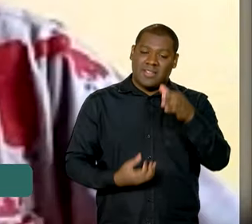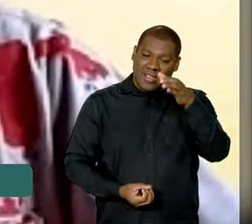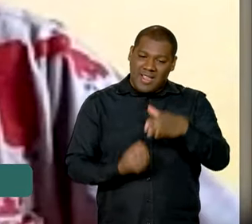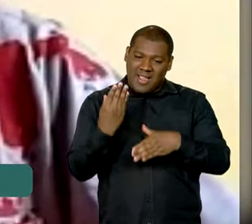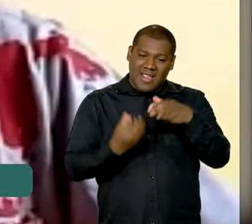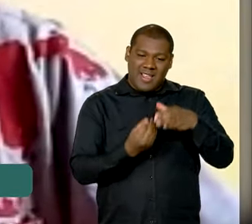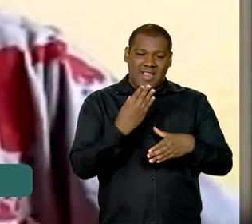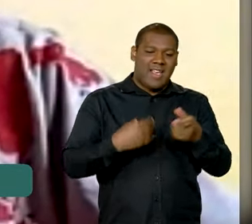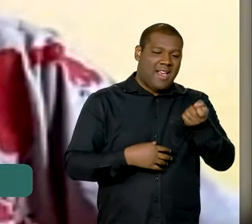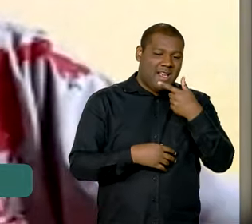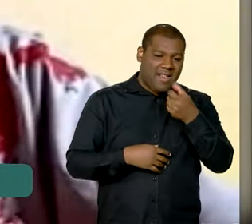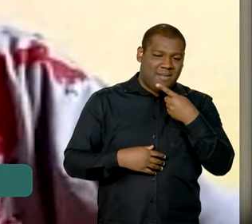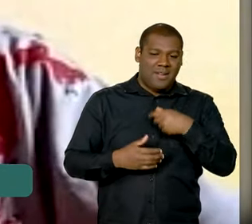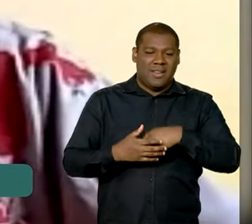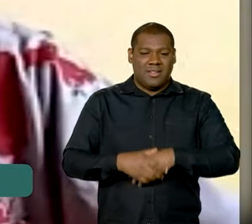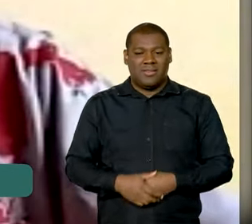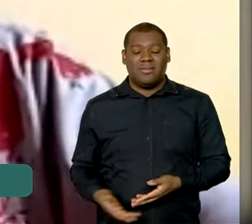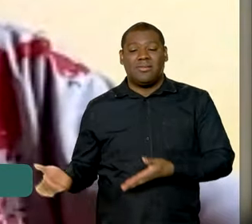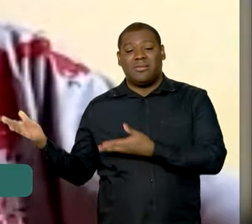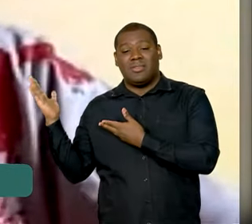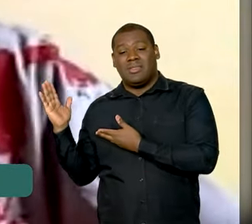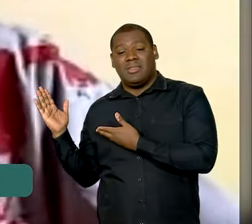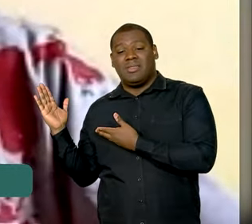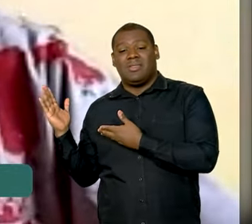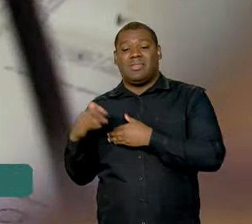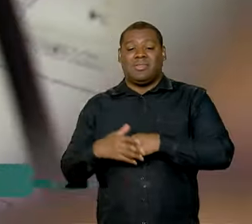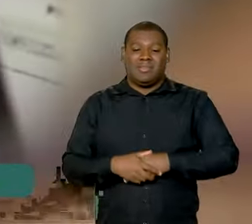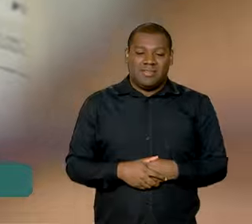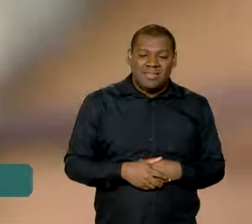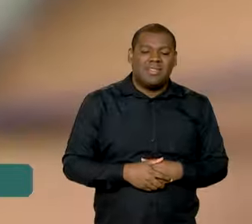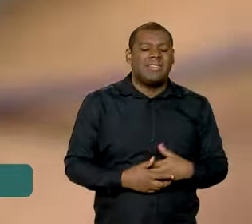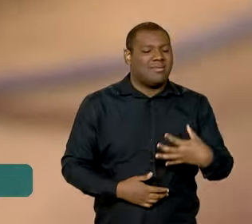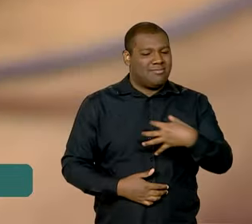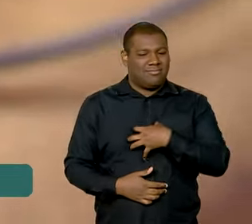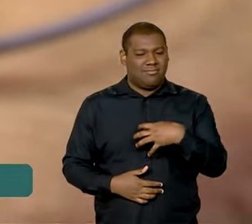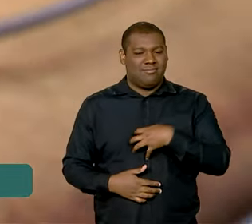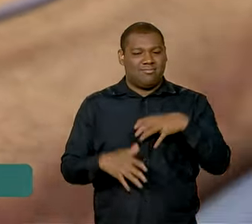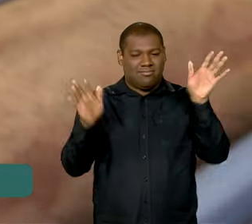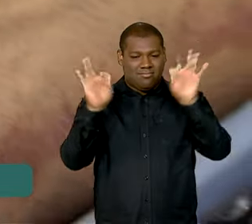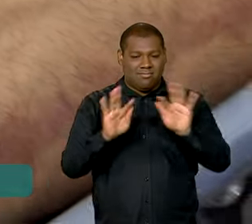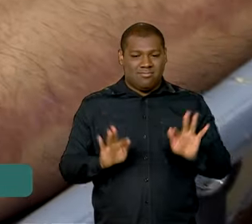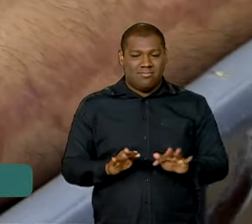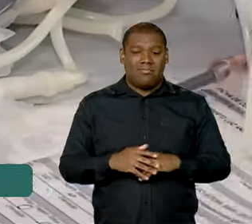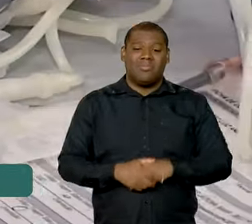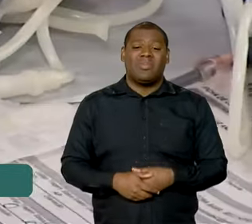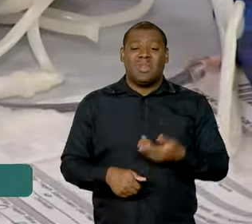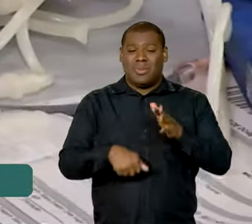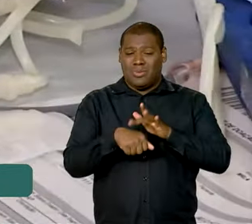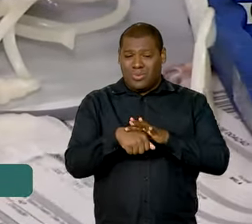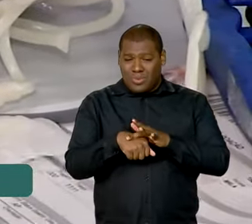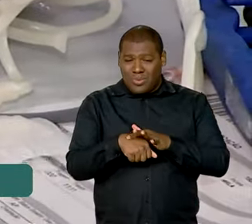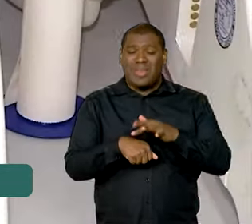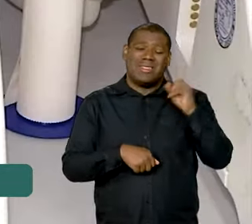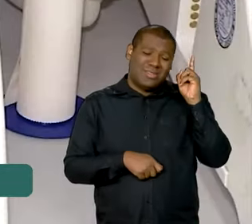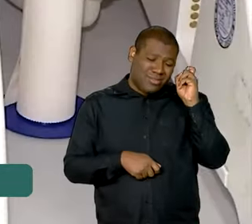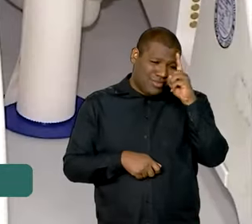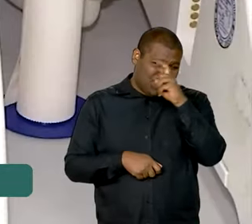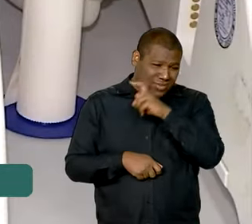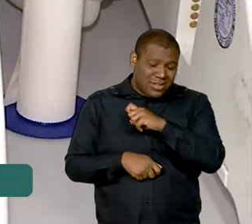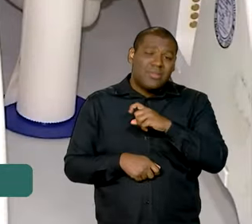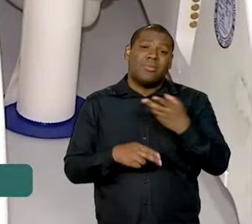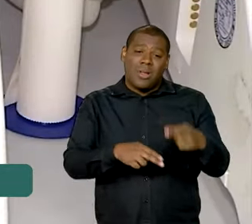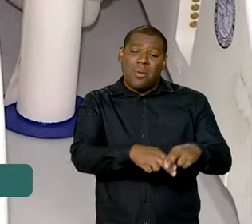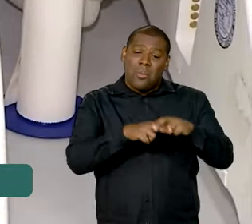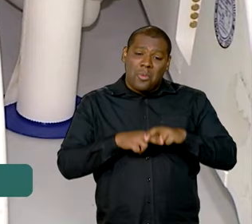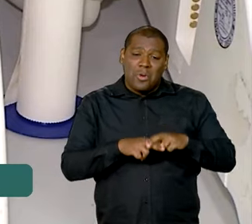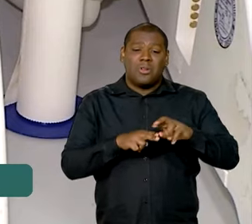para seu Luiz, essa notícia é uma boa nova, porque só quem vive com a hemofilia sabe a importância de ter o